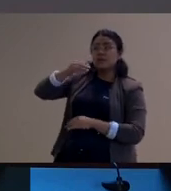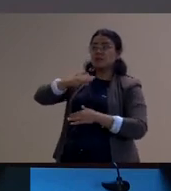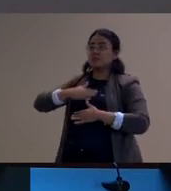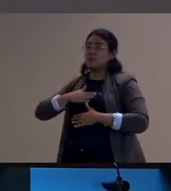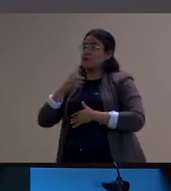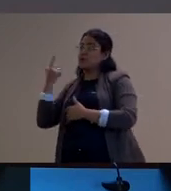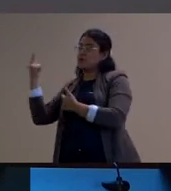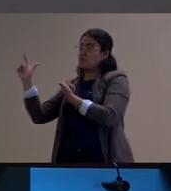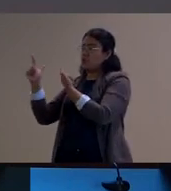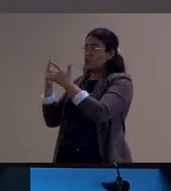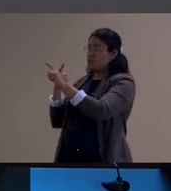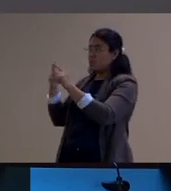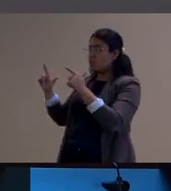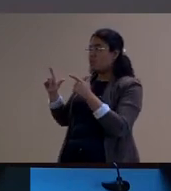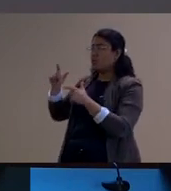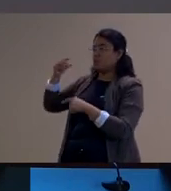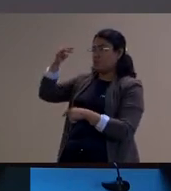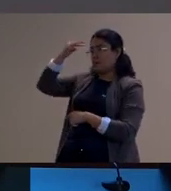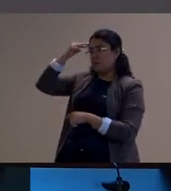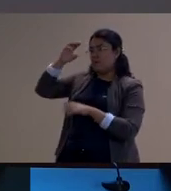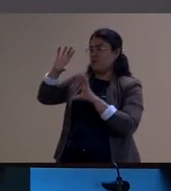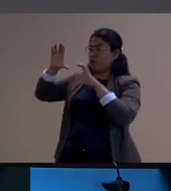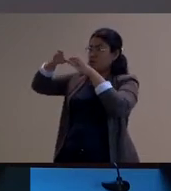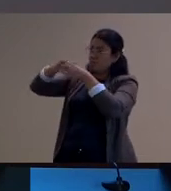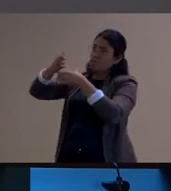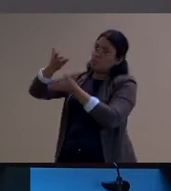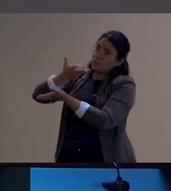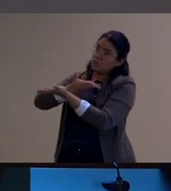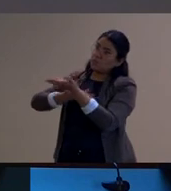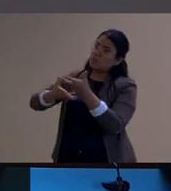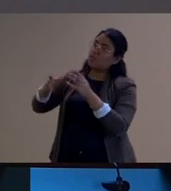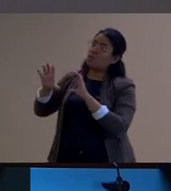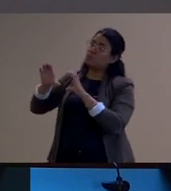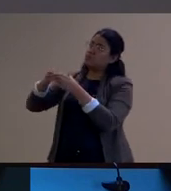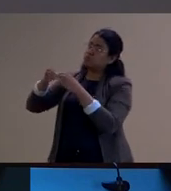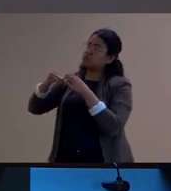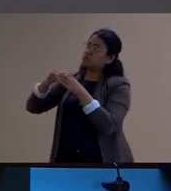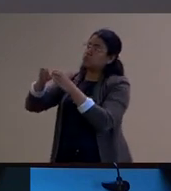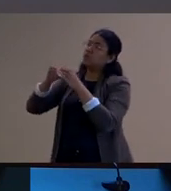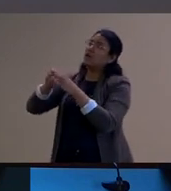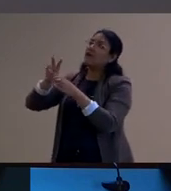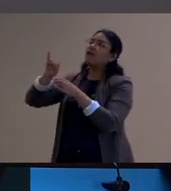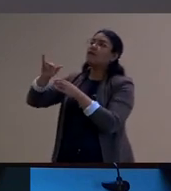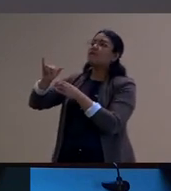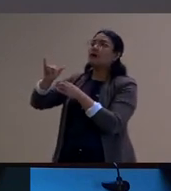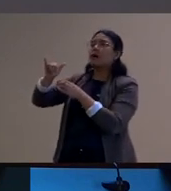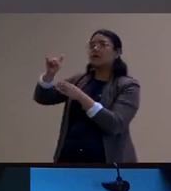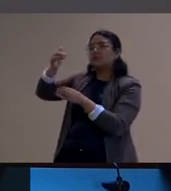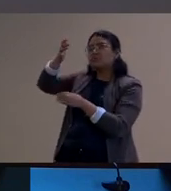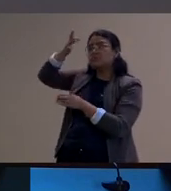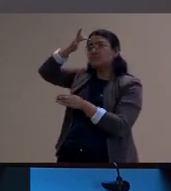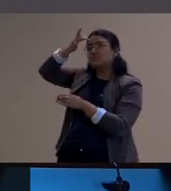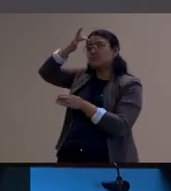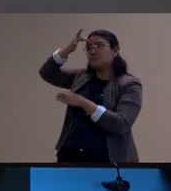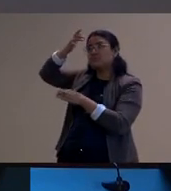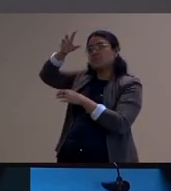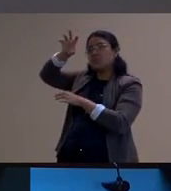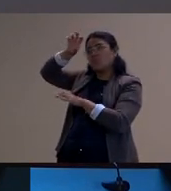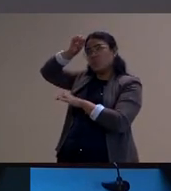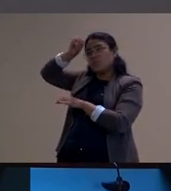velho da memória coletiva do alheio de tudo aquilo que vai permanecendo ele vai reunindo